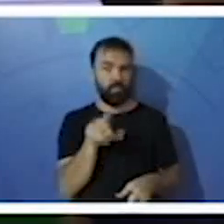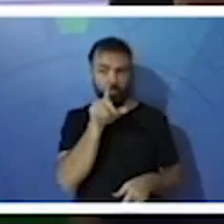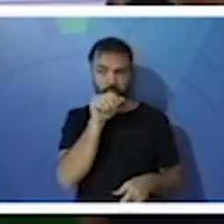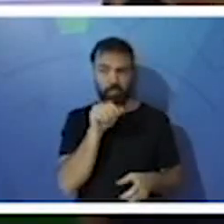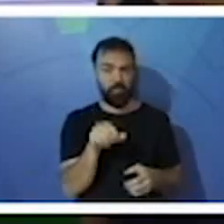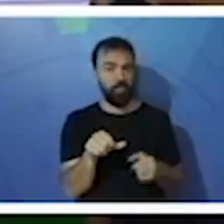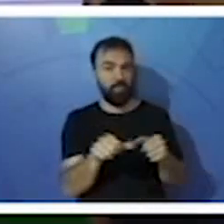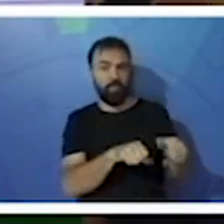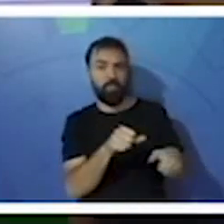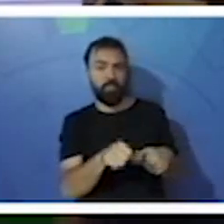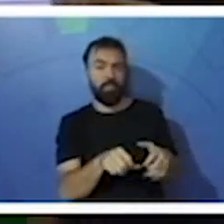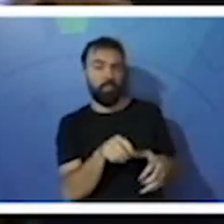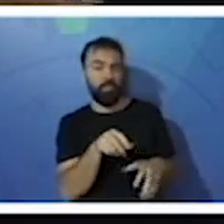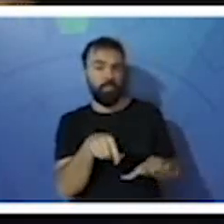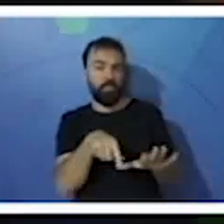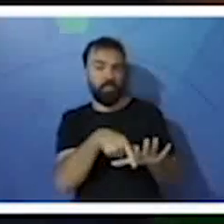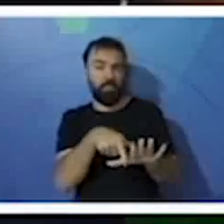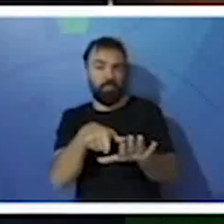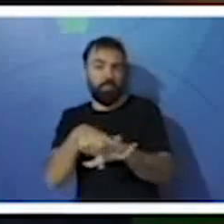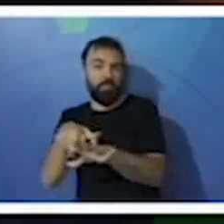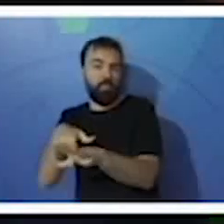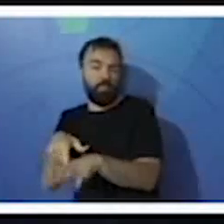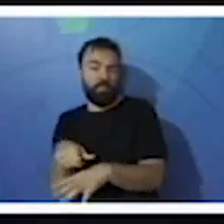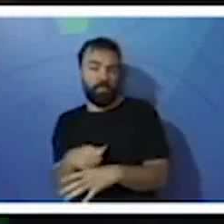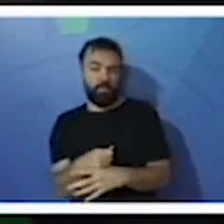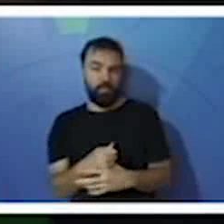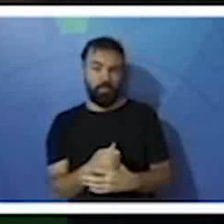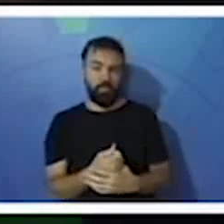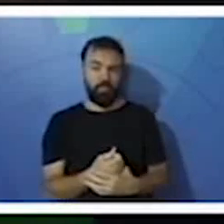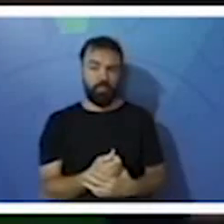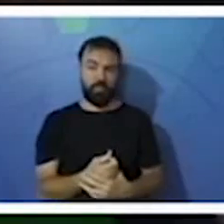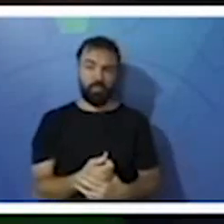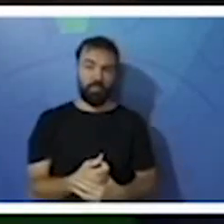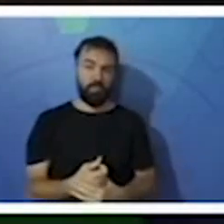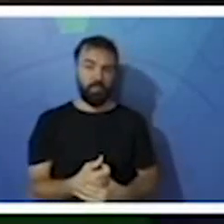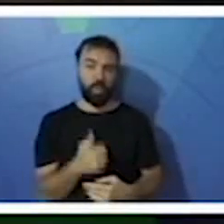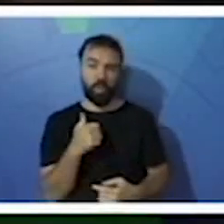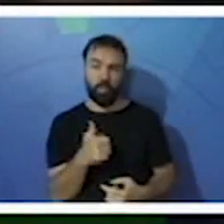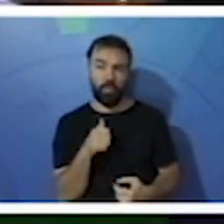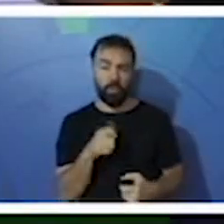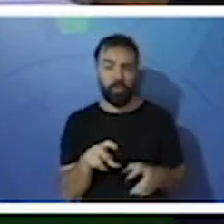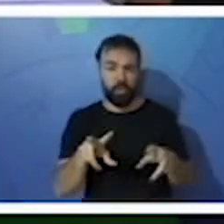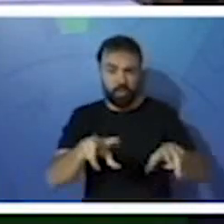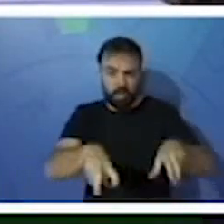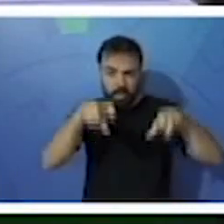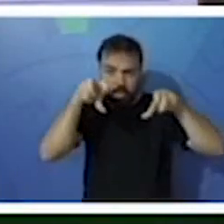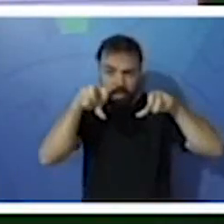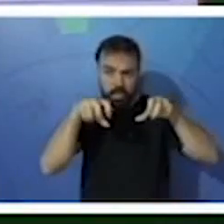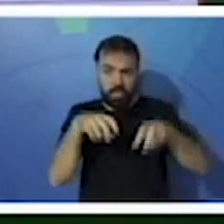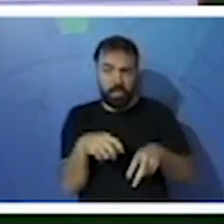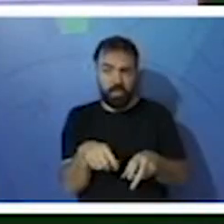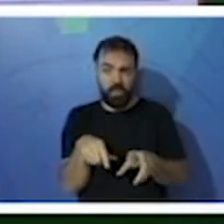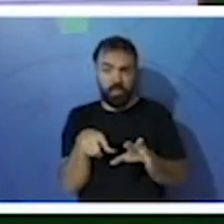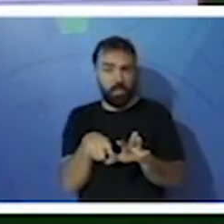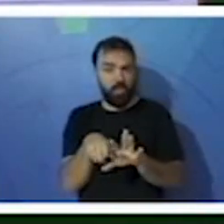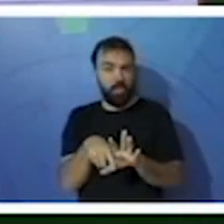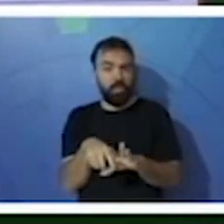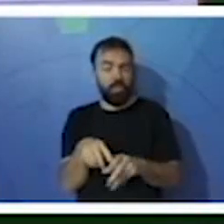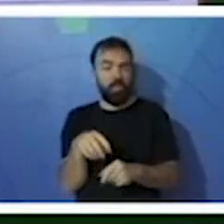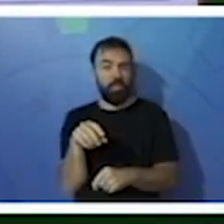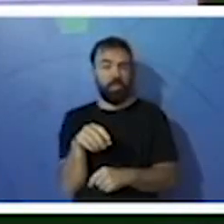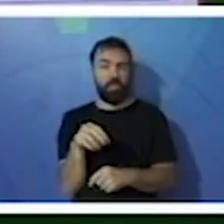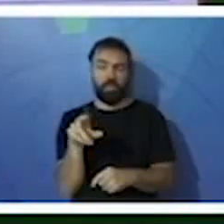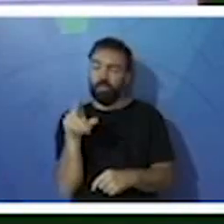Já pensou, crianças? Olha aqui. Será que seria uma vantagem a águia possuir os pés de uma avestruz?